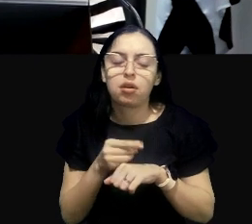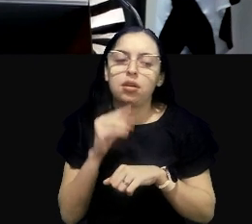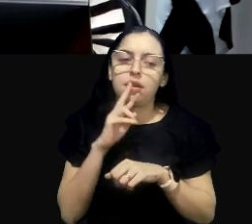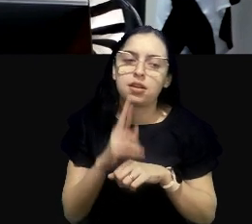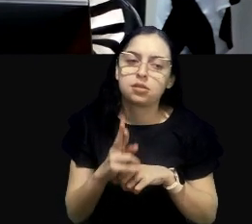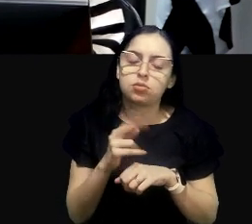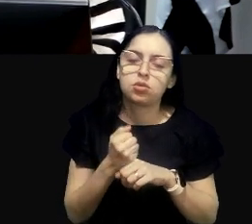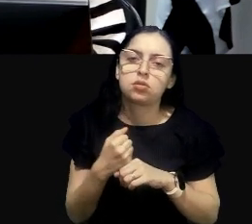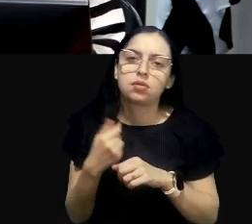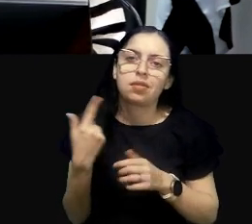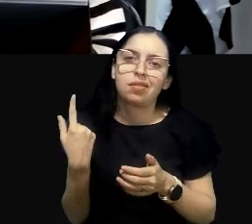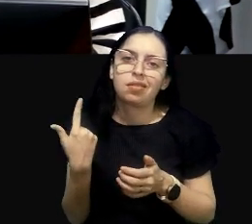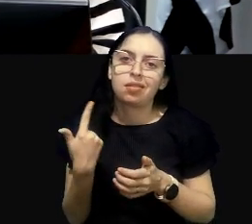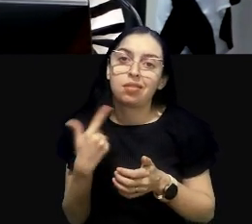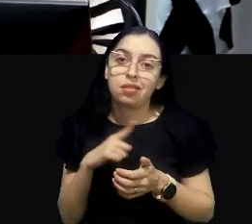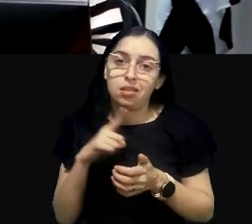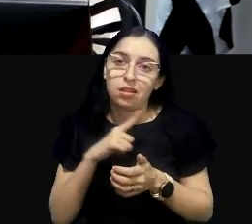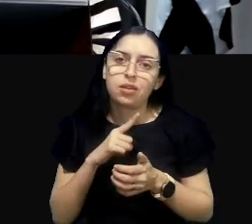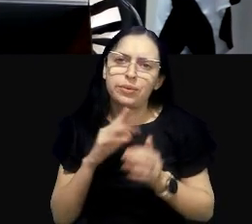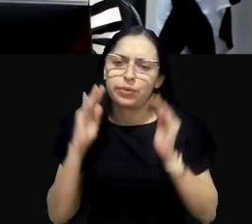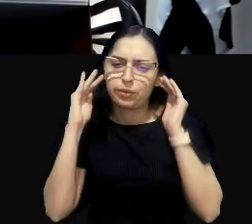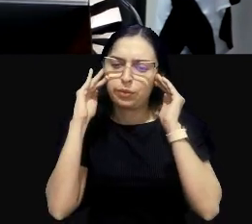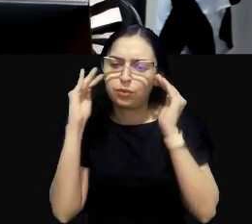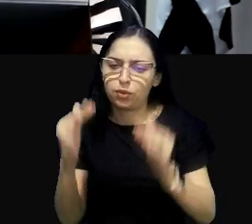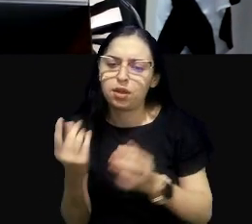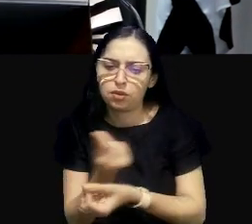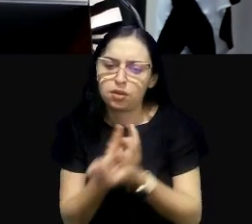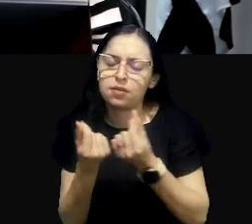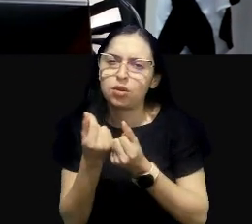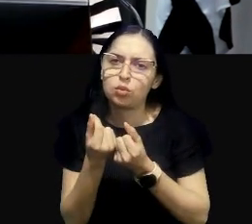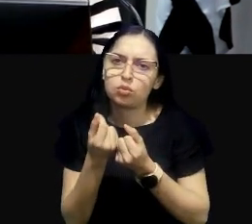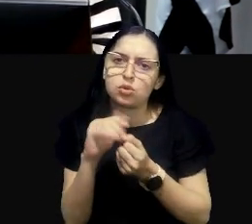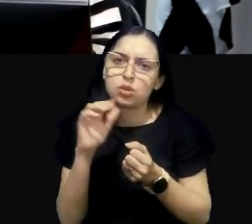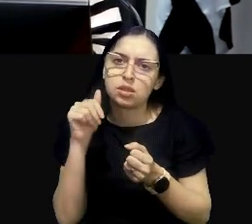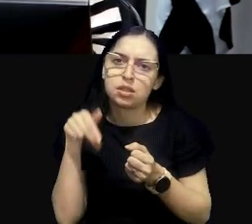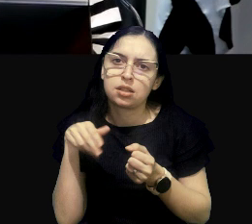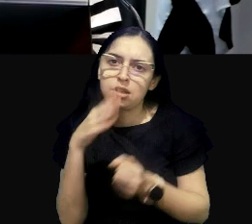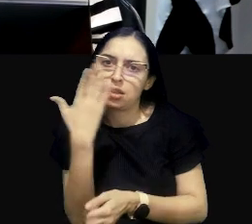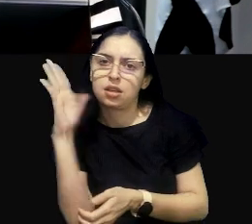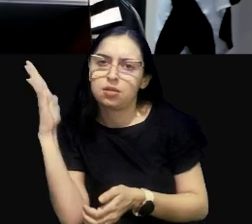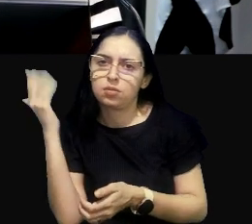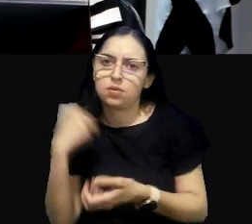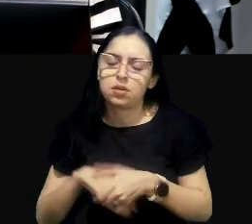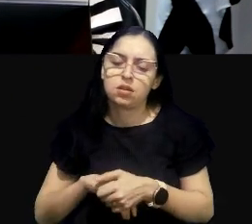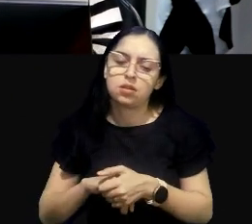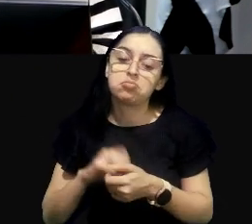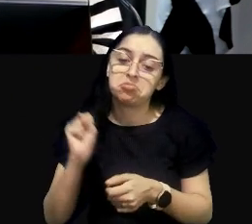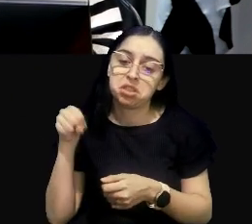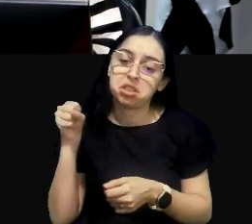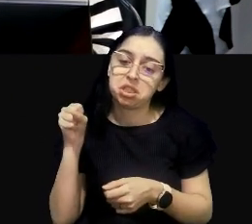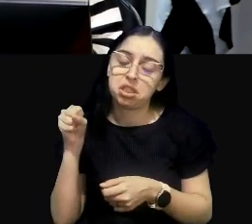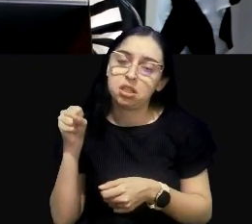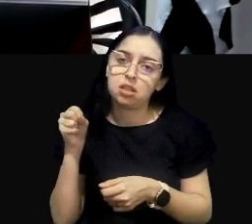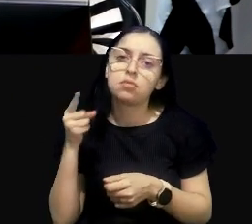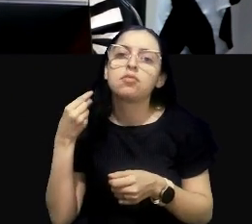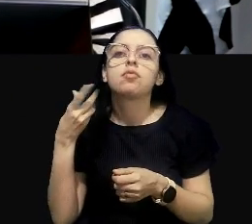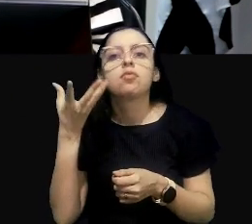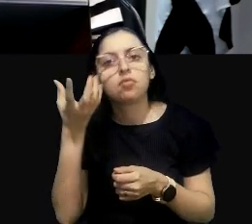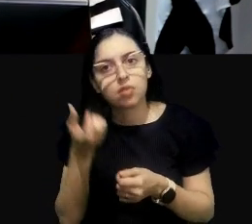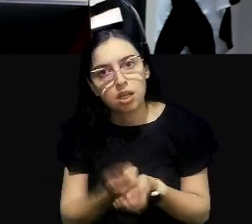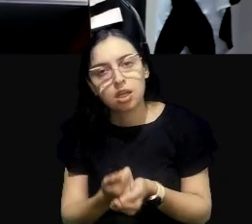Houve algum comprometimento dos recursos ambientais? Se sim, vamos